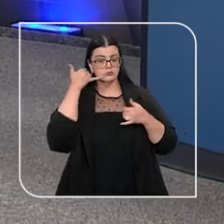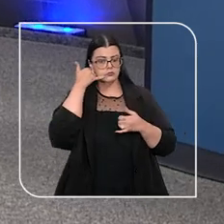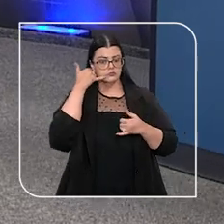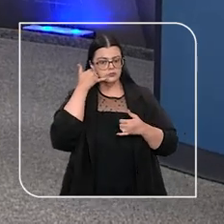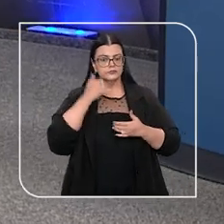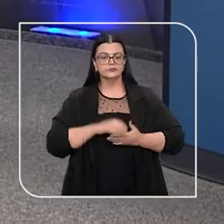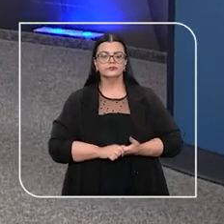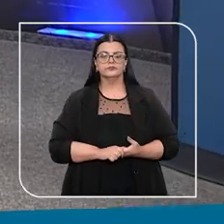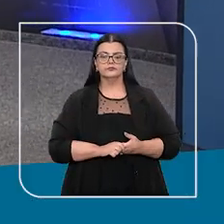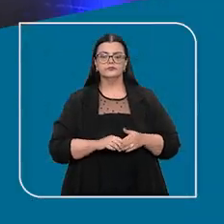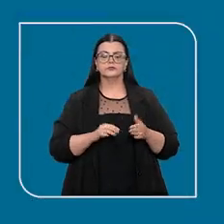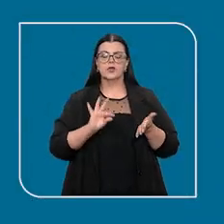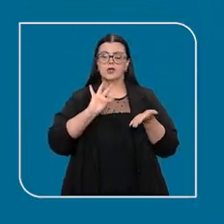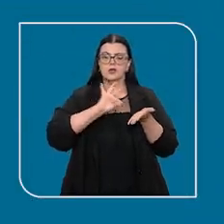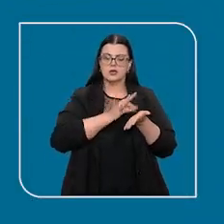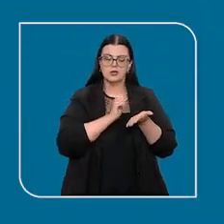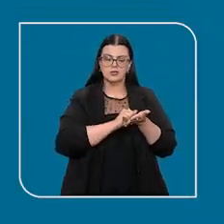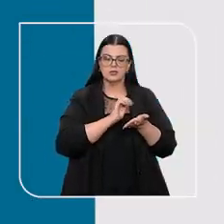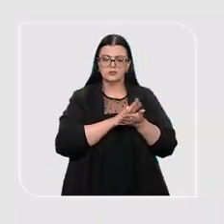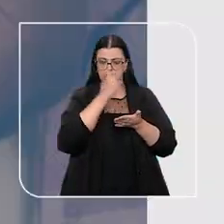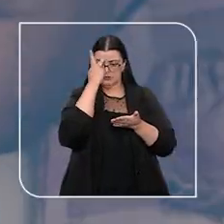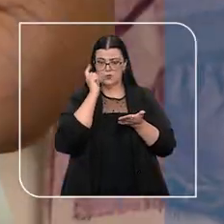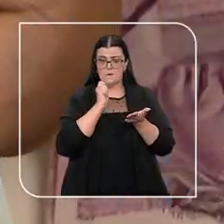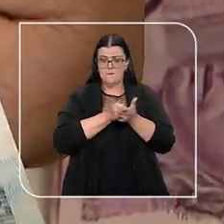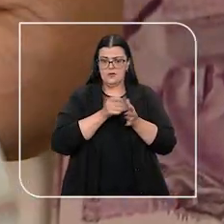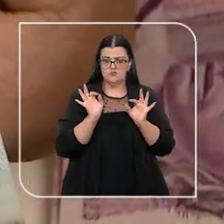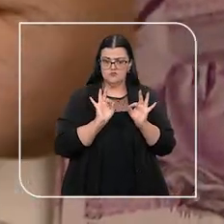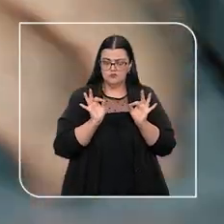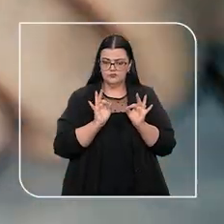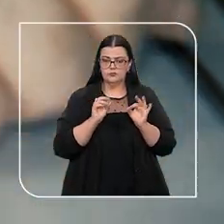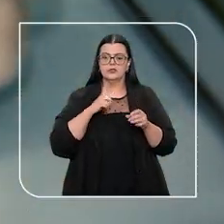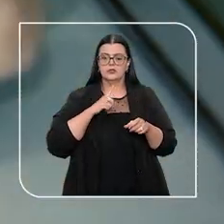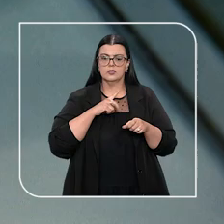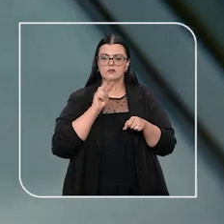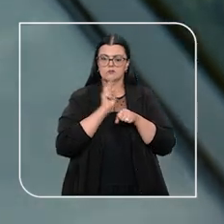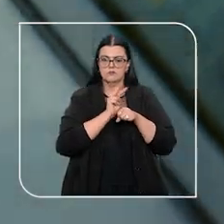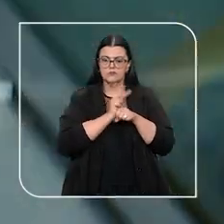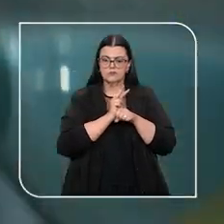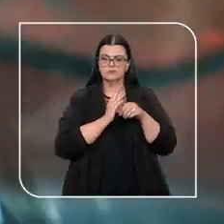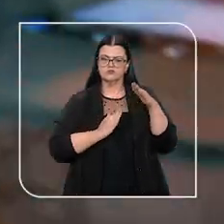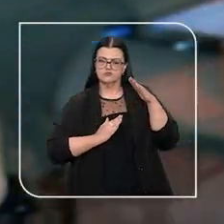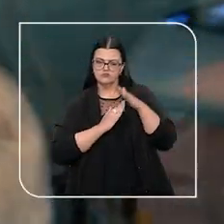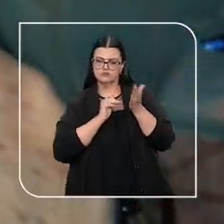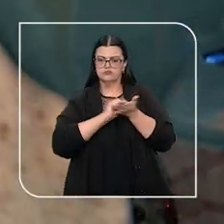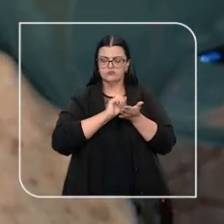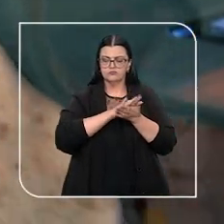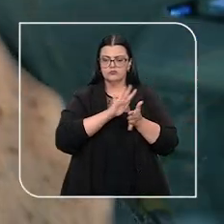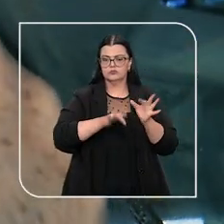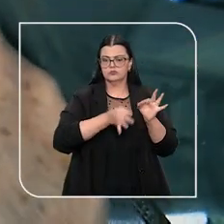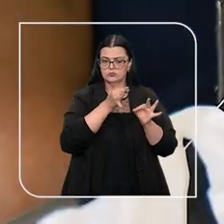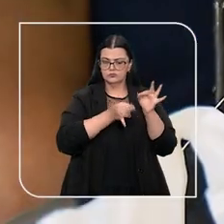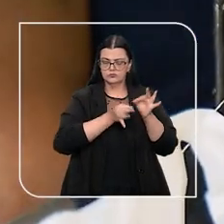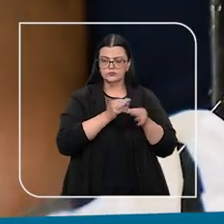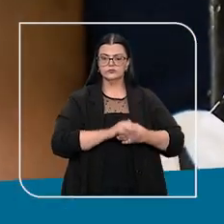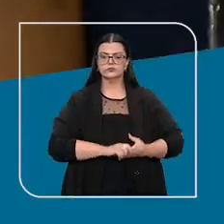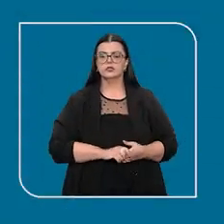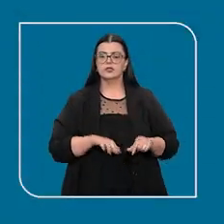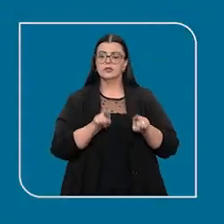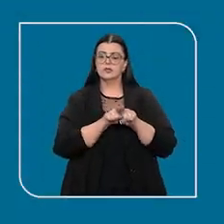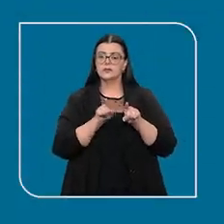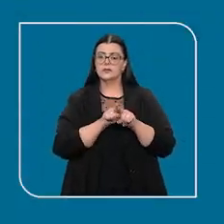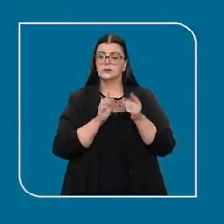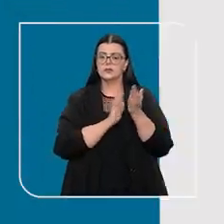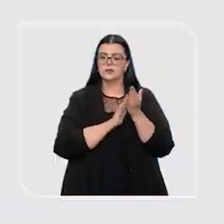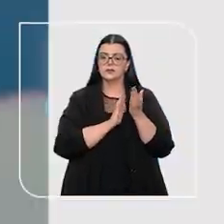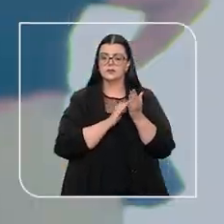cabos de telefonia. Cadastro de inadimplentes deve informar data de vencimento do título protestado. E além